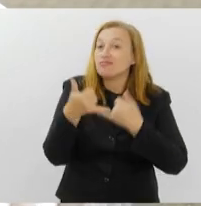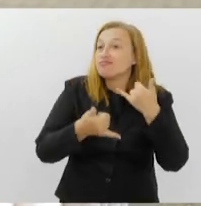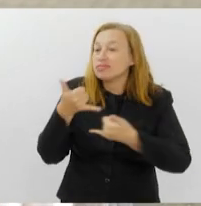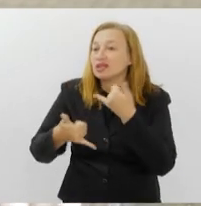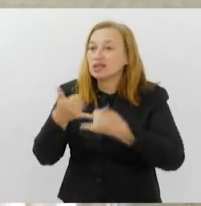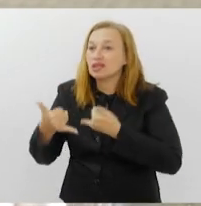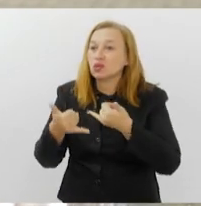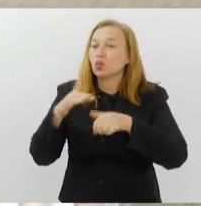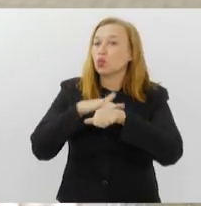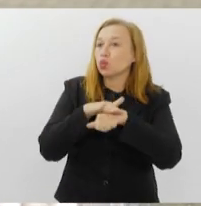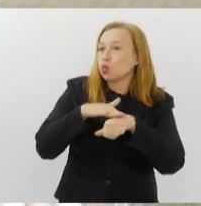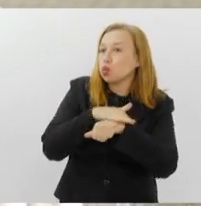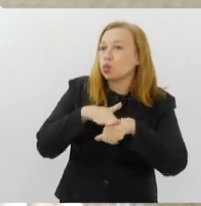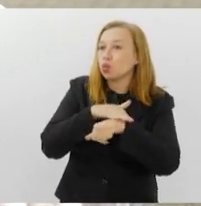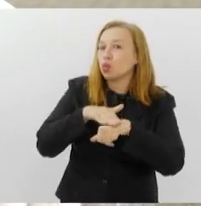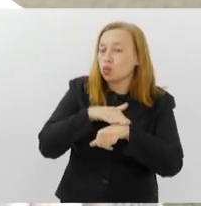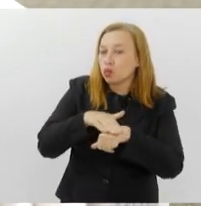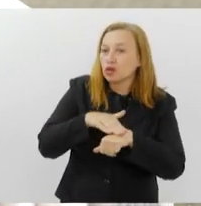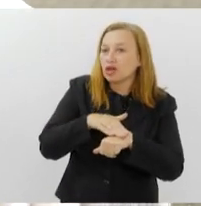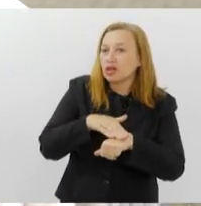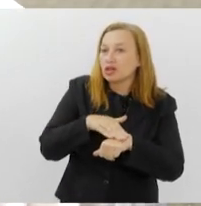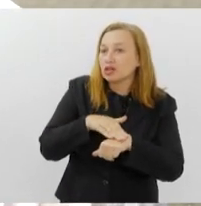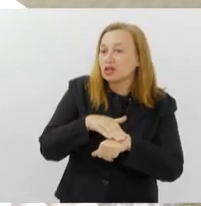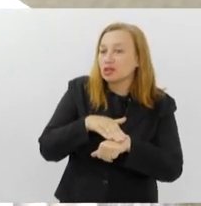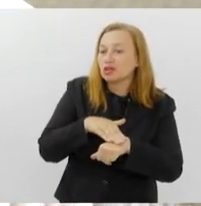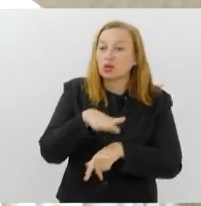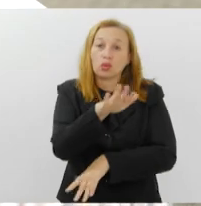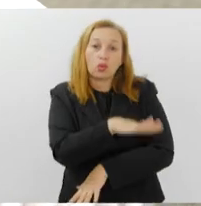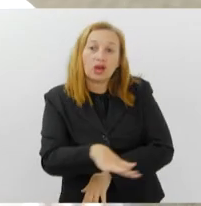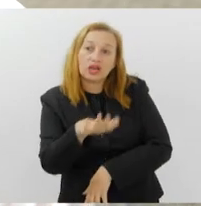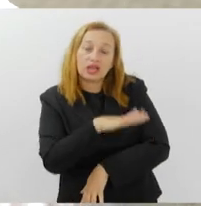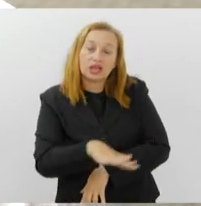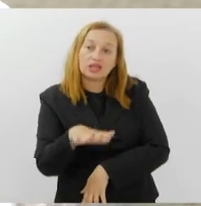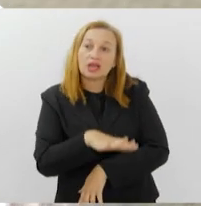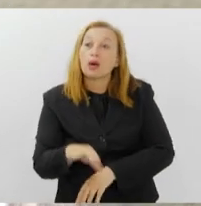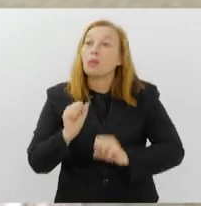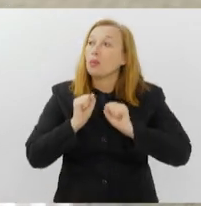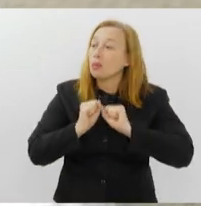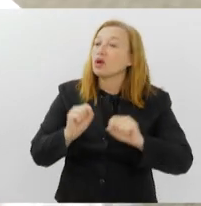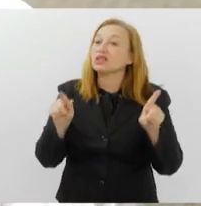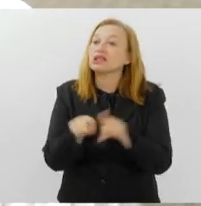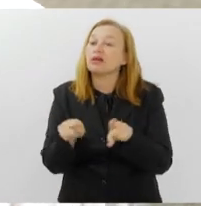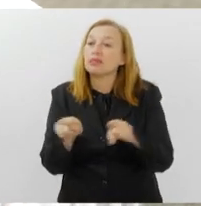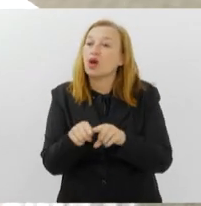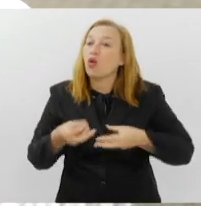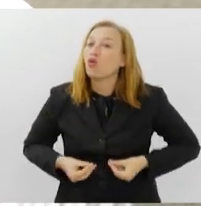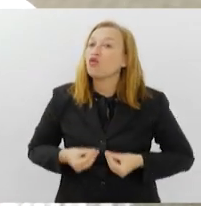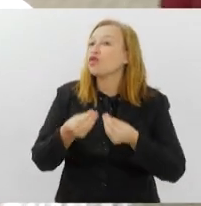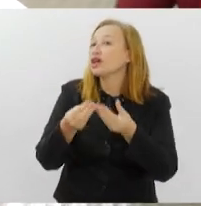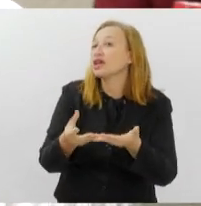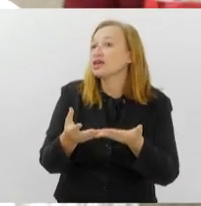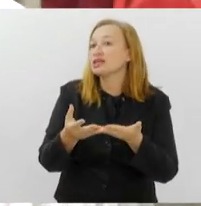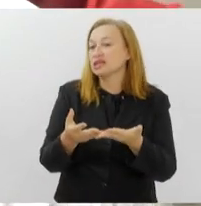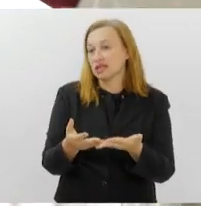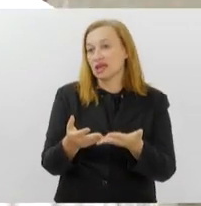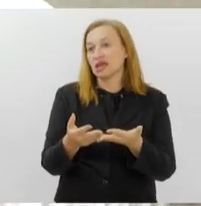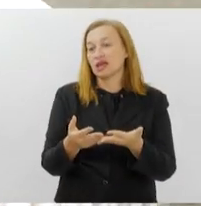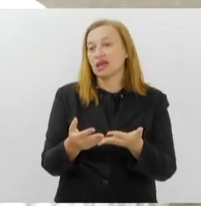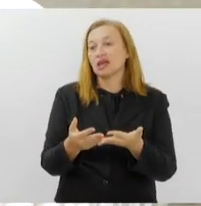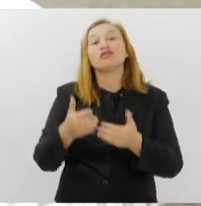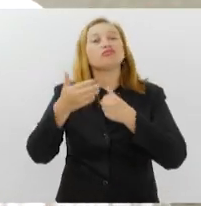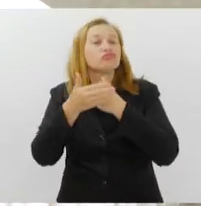conversa com aquela criança, possam também oferecer um lar ao máximo